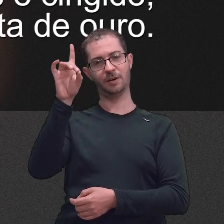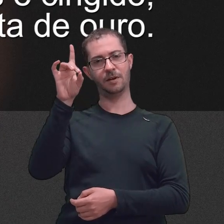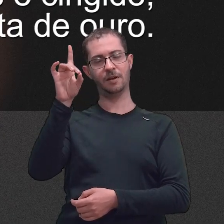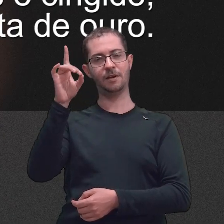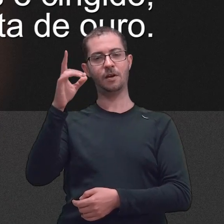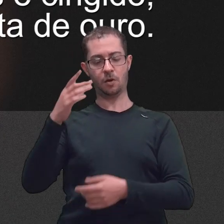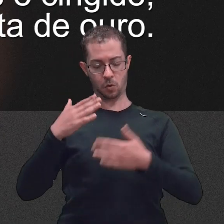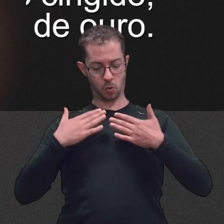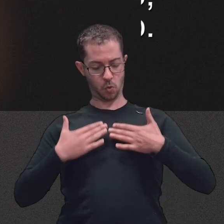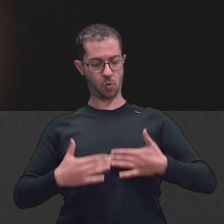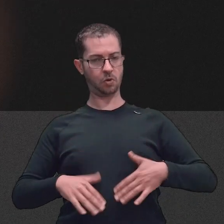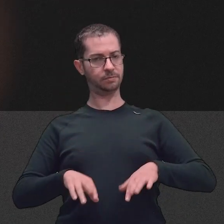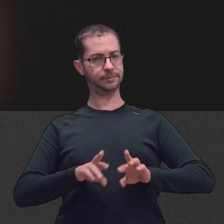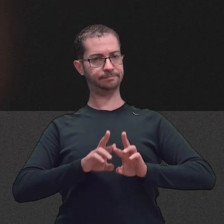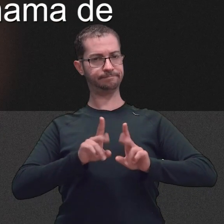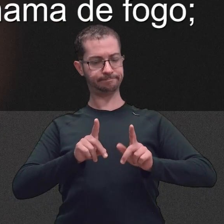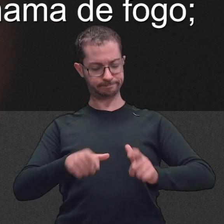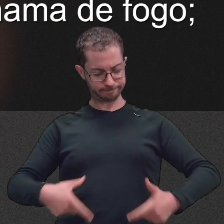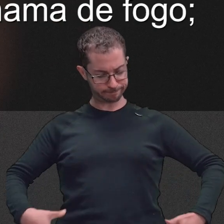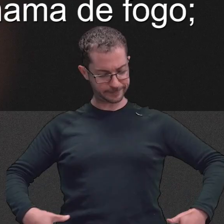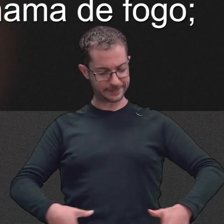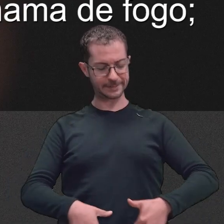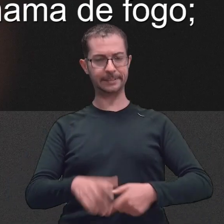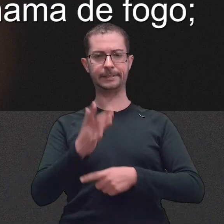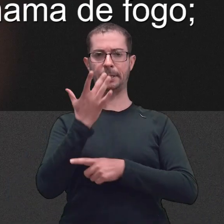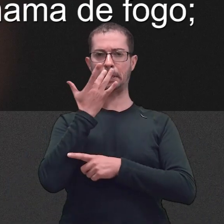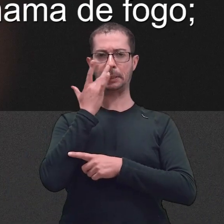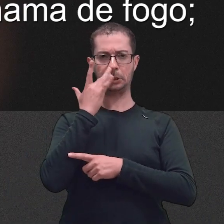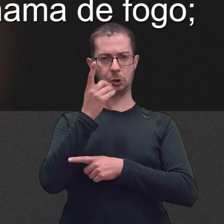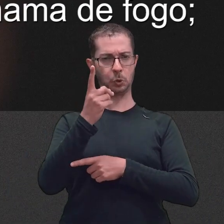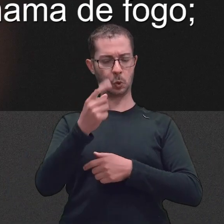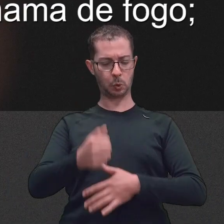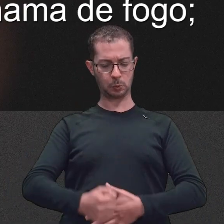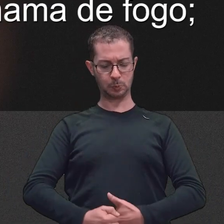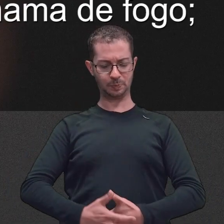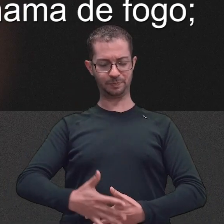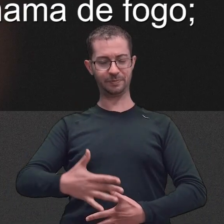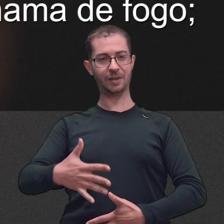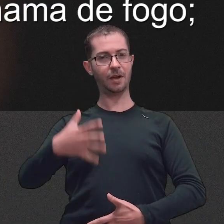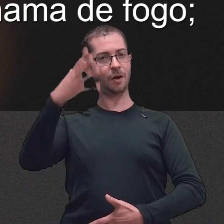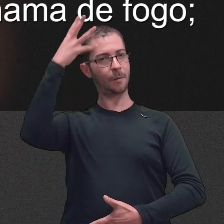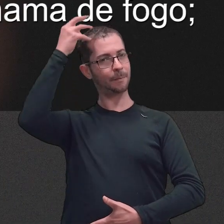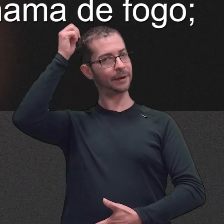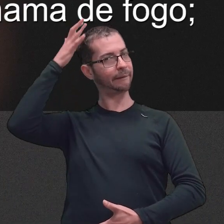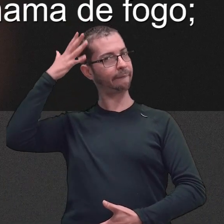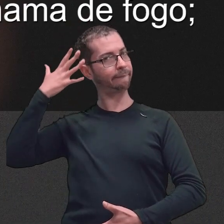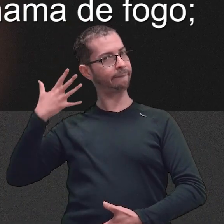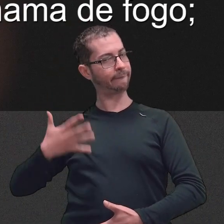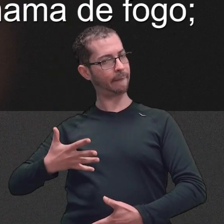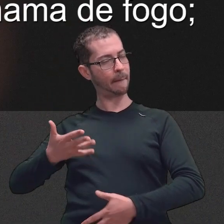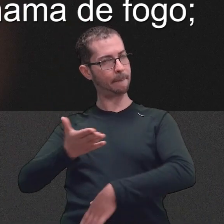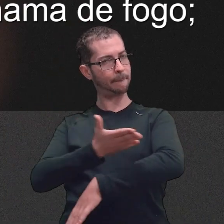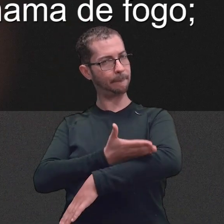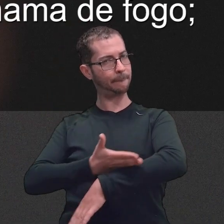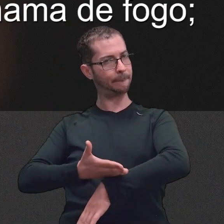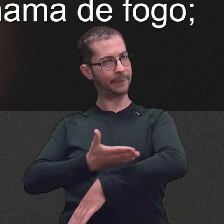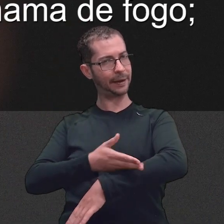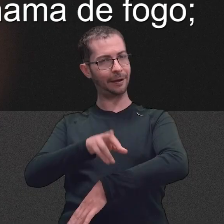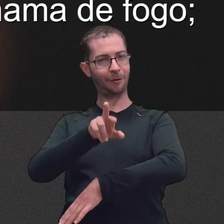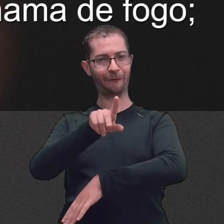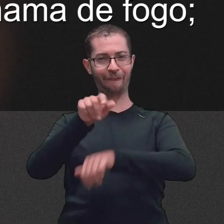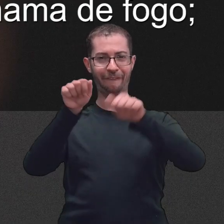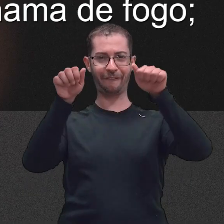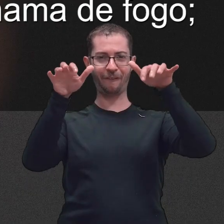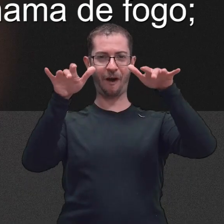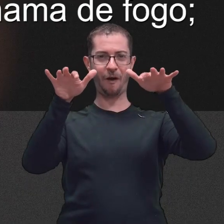com uma cinta de ouro. A sua cabeça e cabelos eram brancos como a alva-lã, como neve os